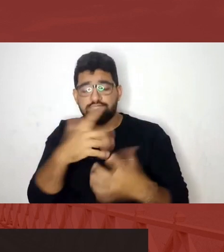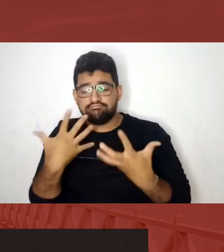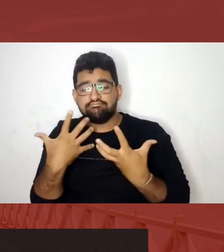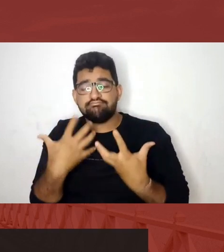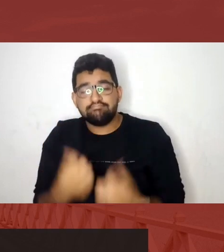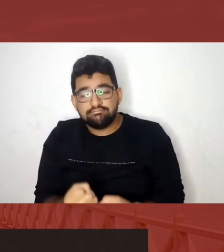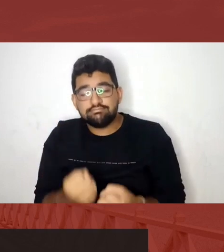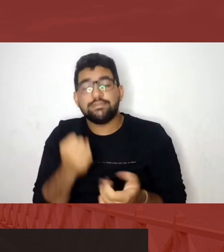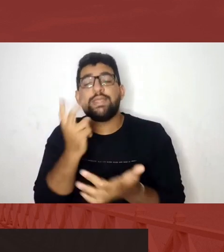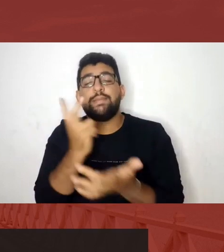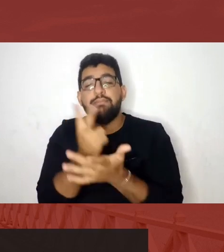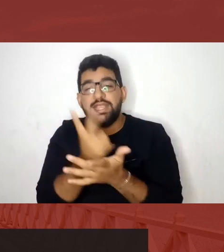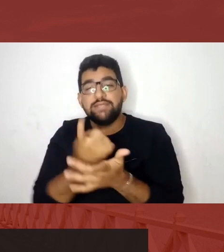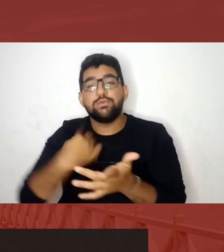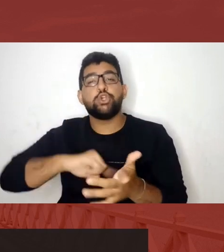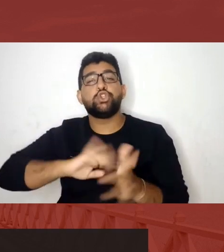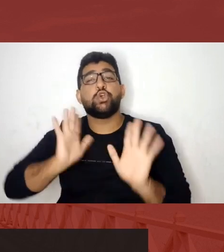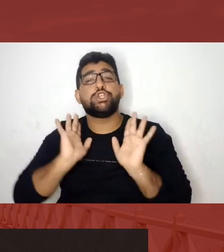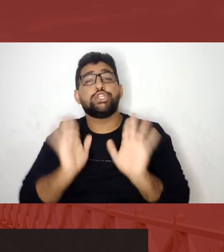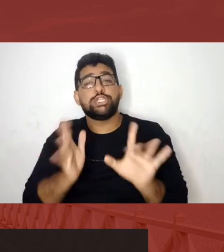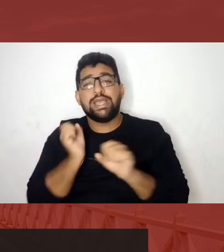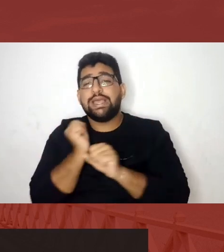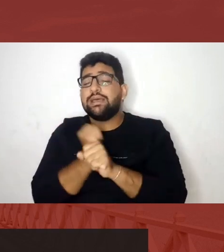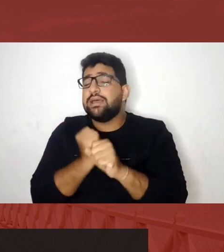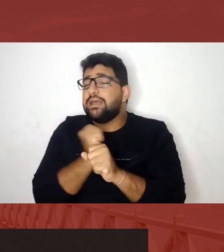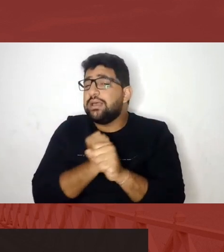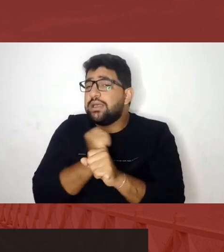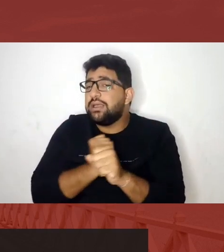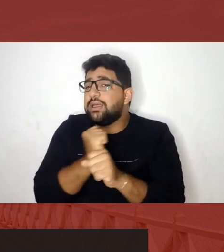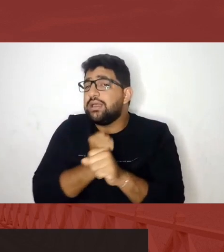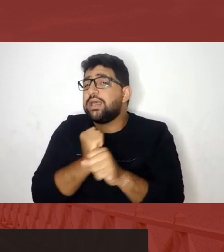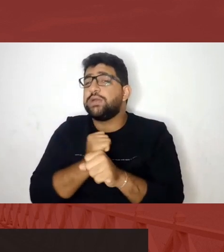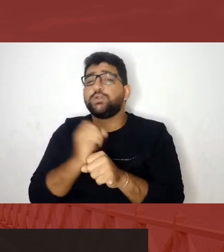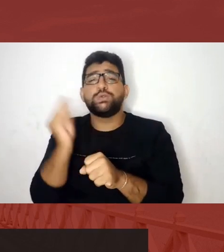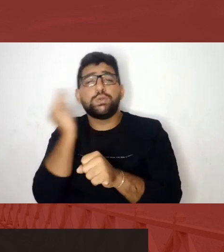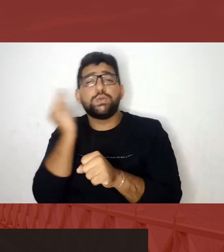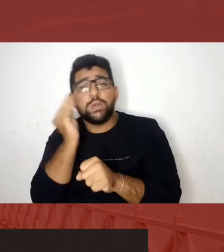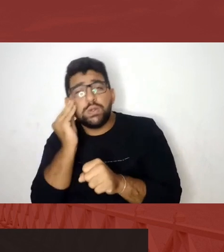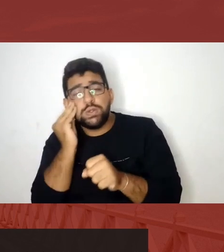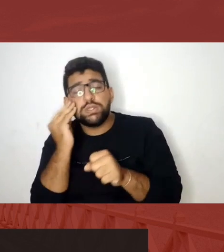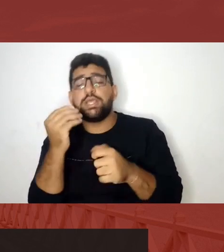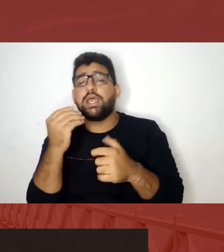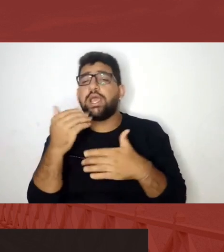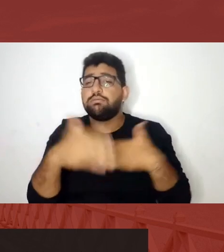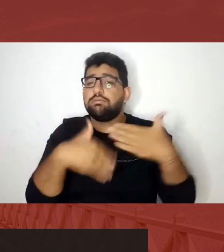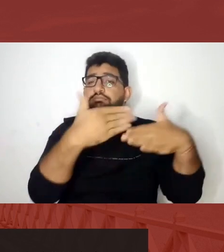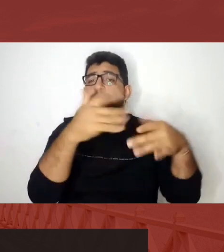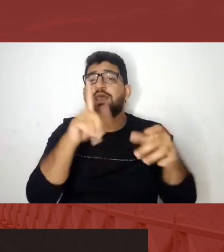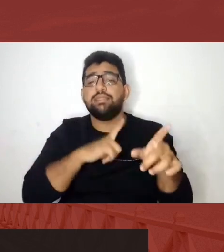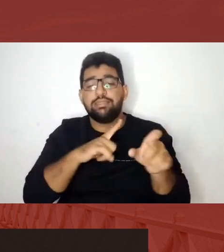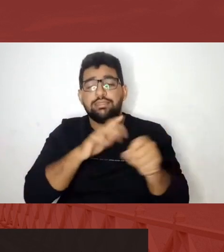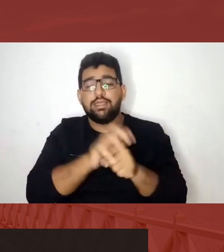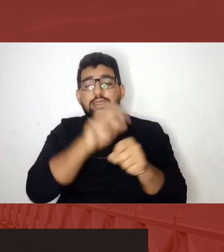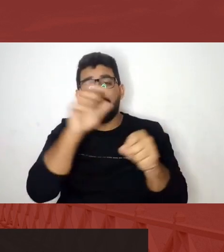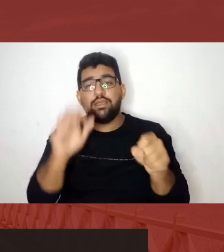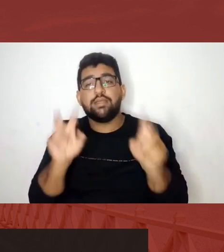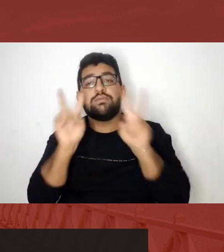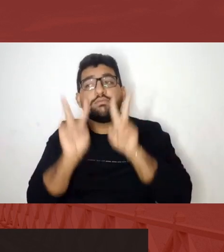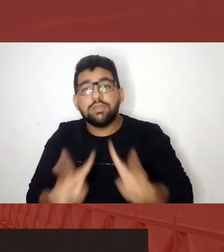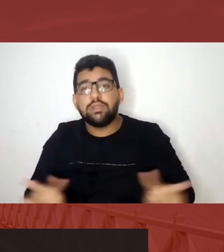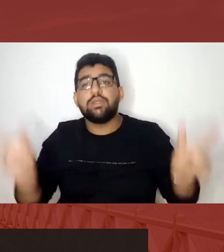estejamos já há anos na construção disso, na decolonização do olhar, do pensamento,